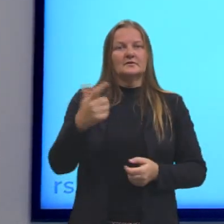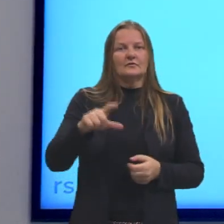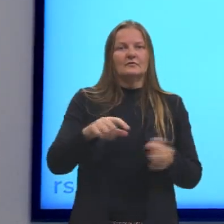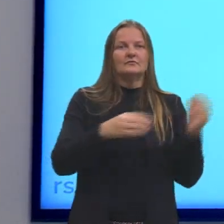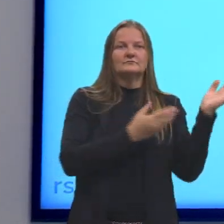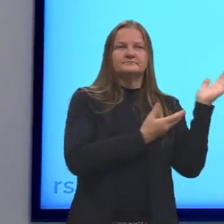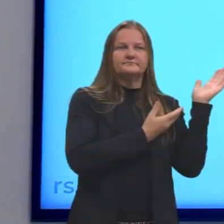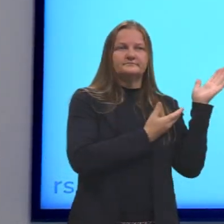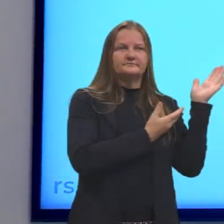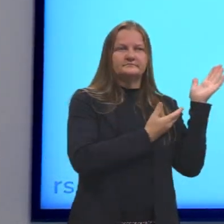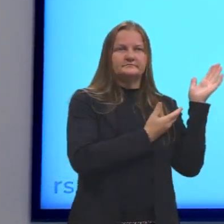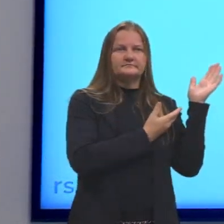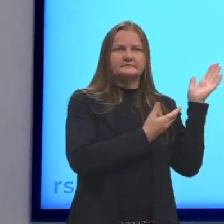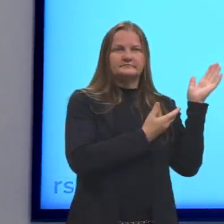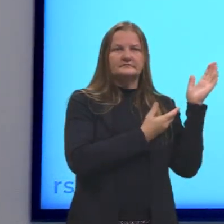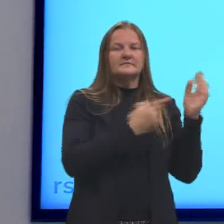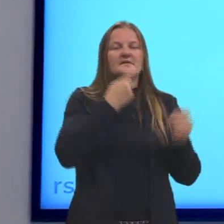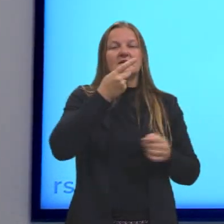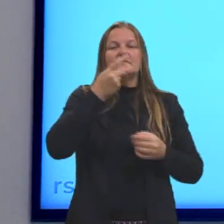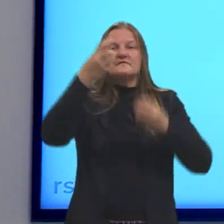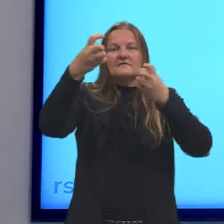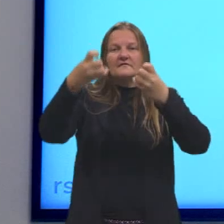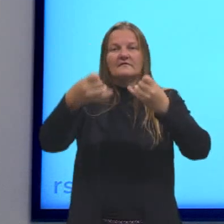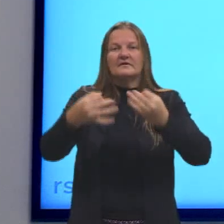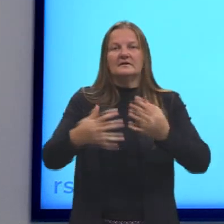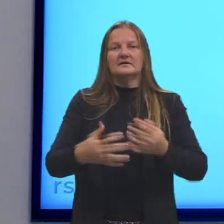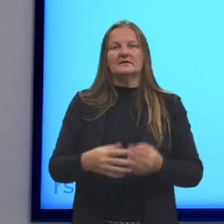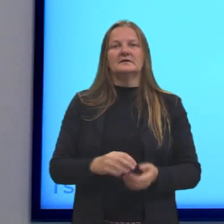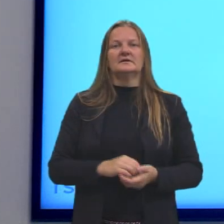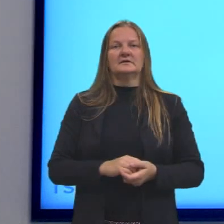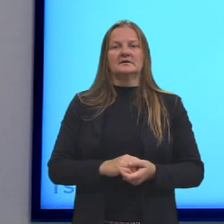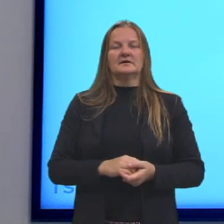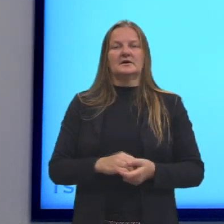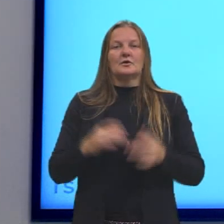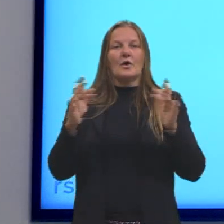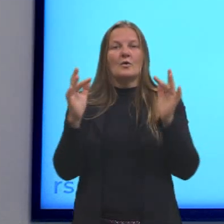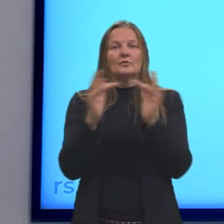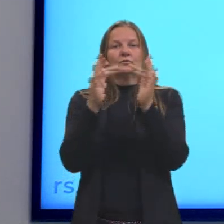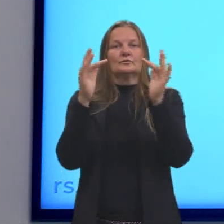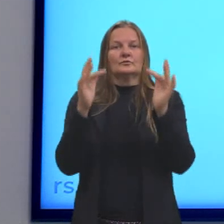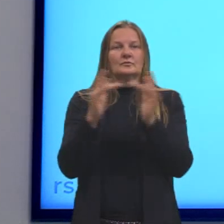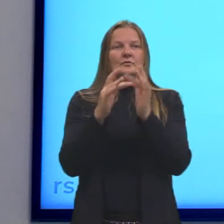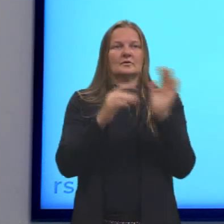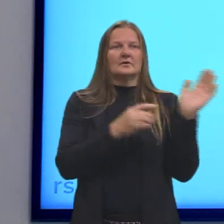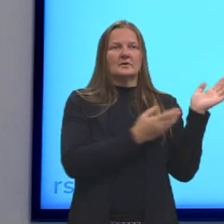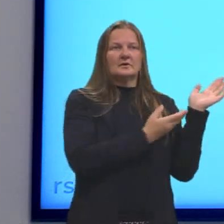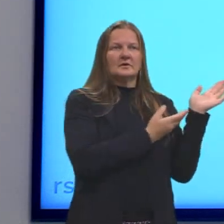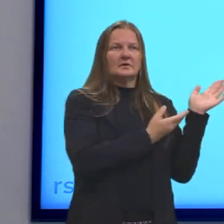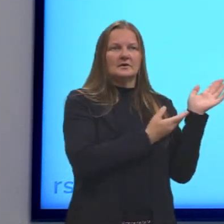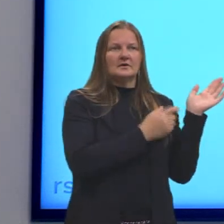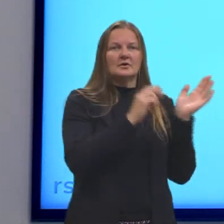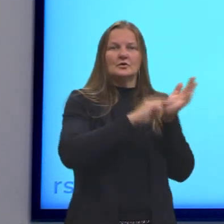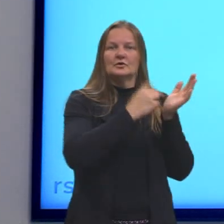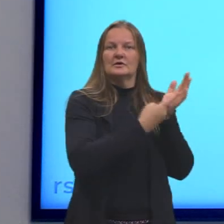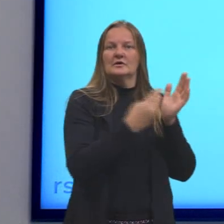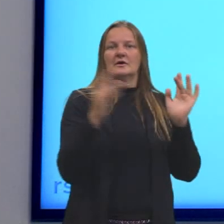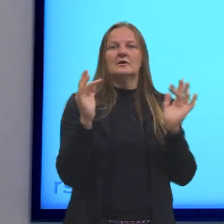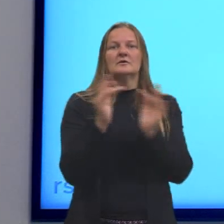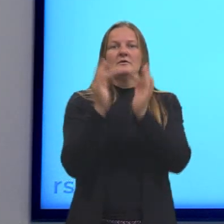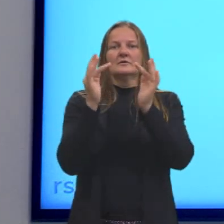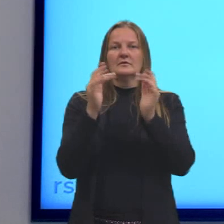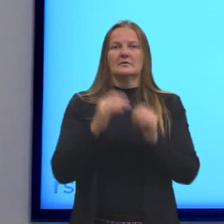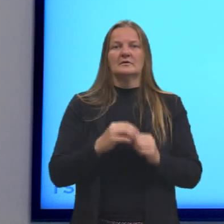said, que é o dizer. O touch, que é o tocar. Ele é um verbo regular, recebe a D.